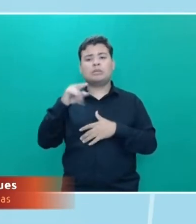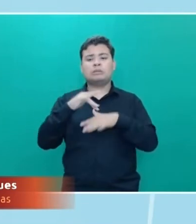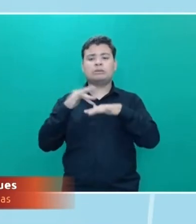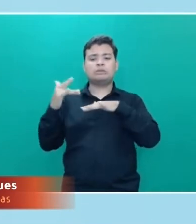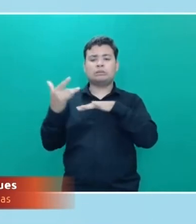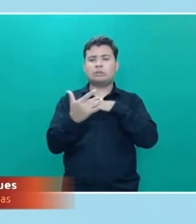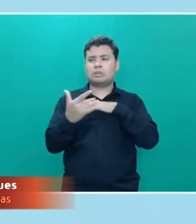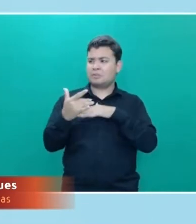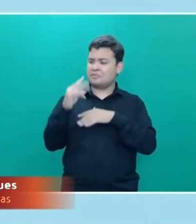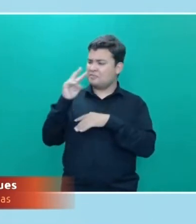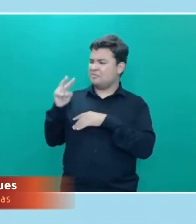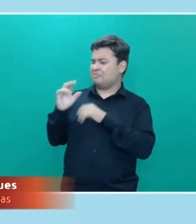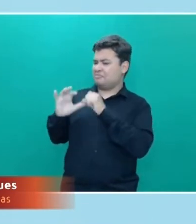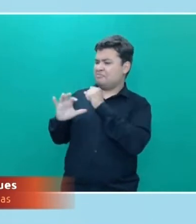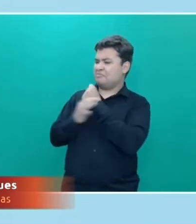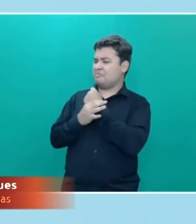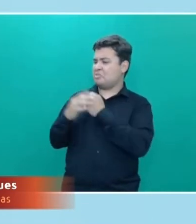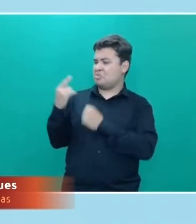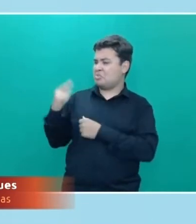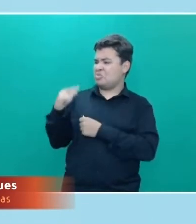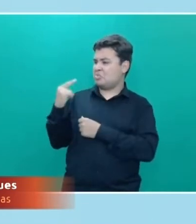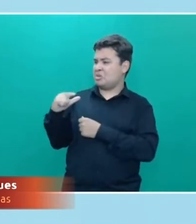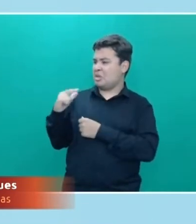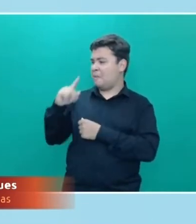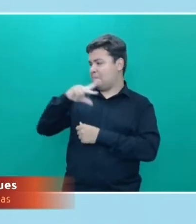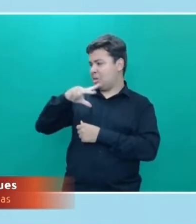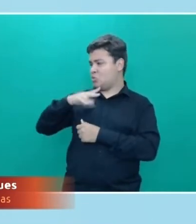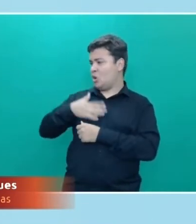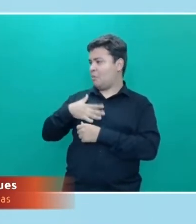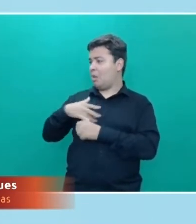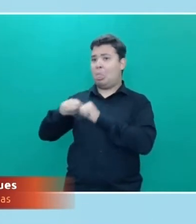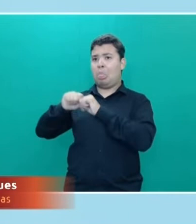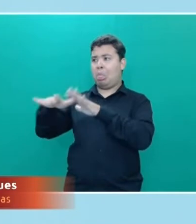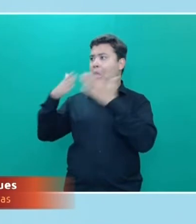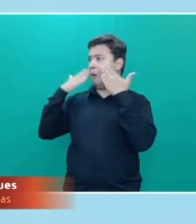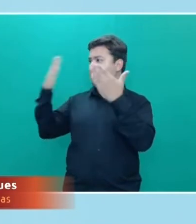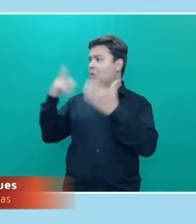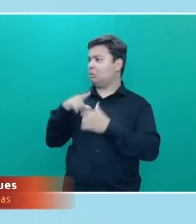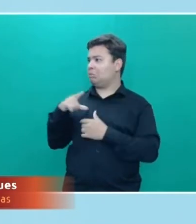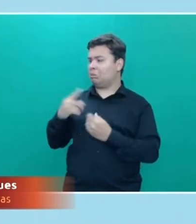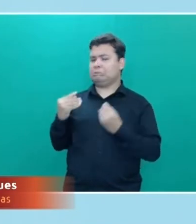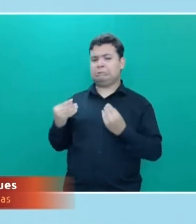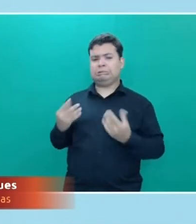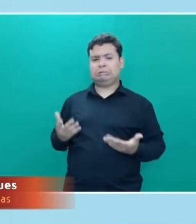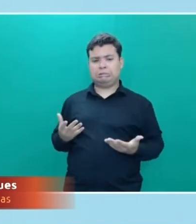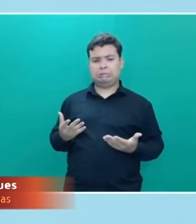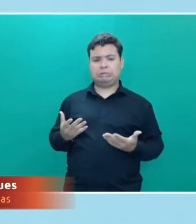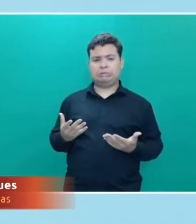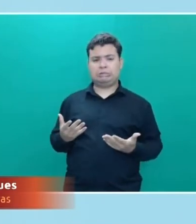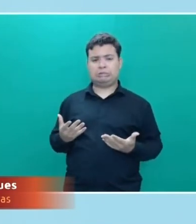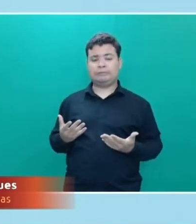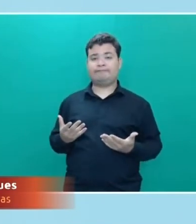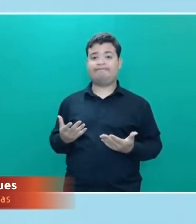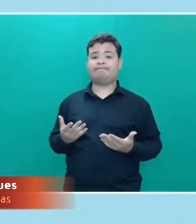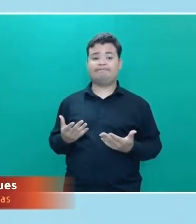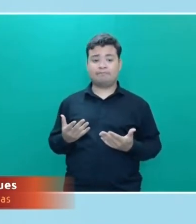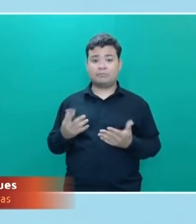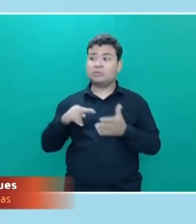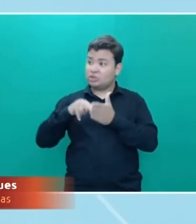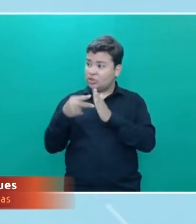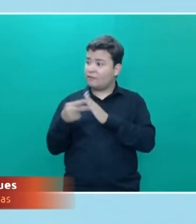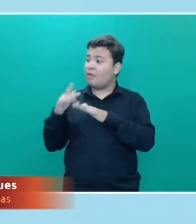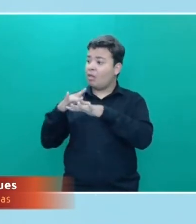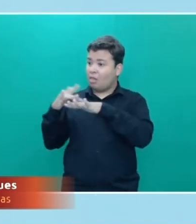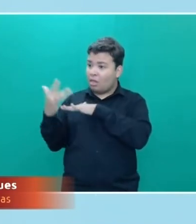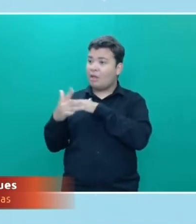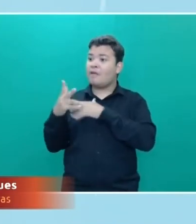segura com a privacidade dos seus usuários, com aquilo que está sendo veiculado para os seus usuários. Ela está fadada ao fracasso.